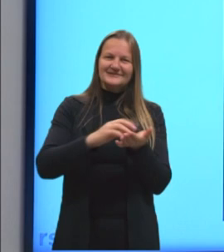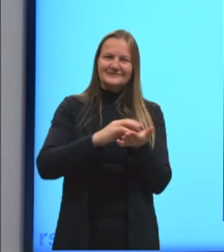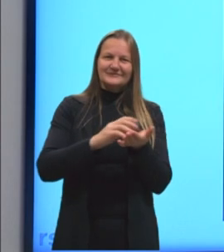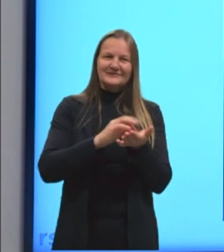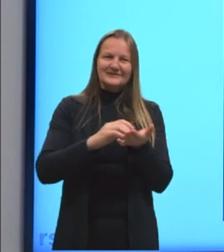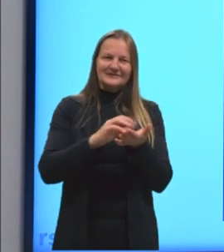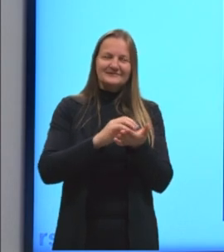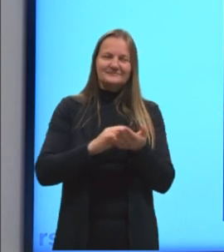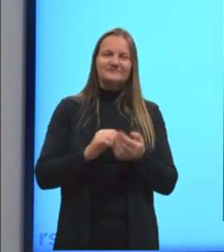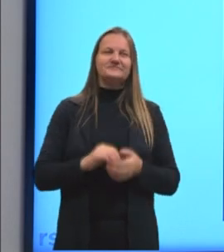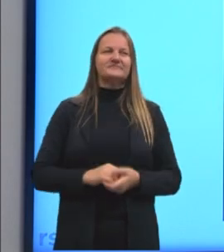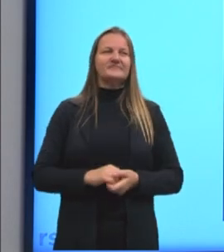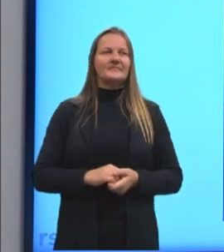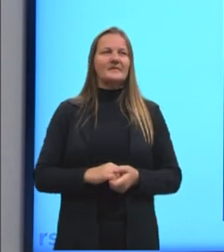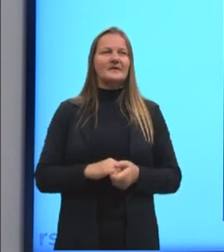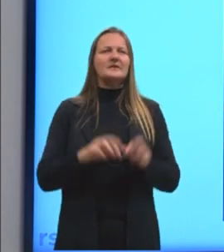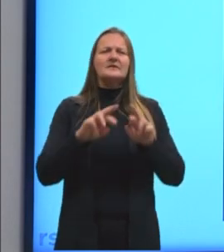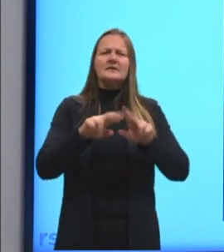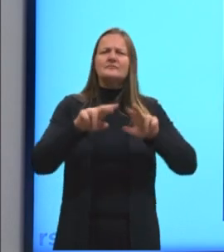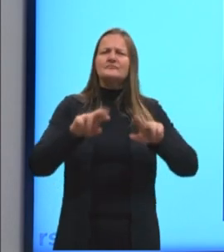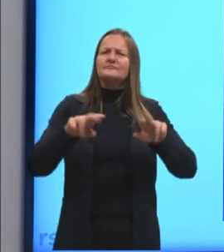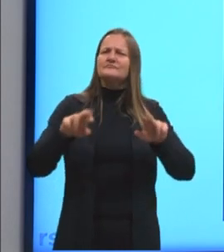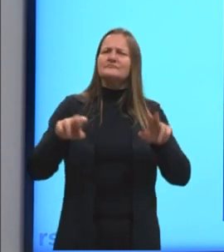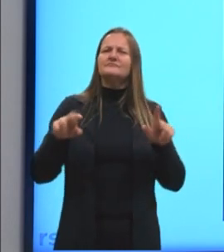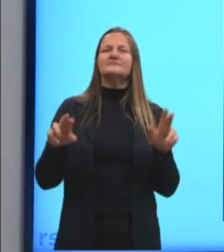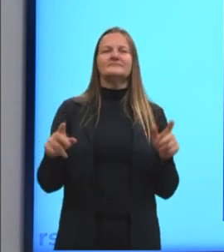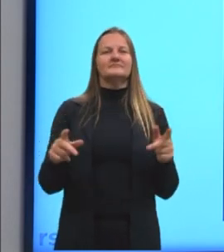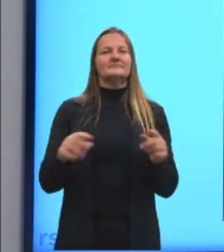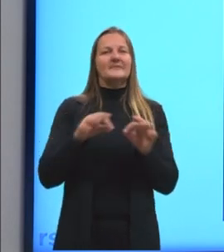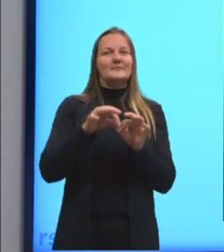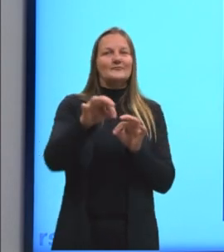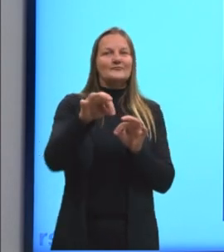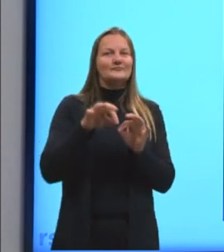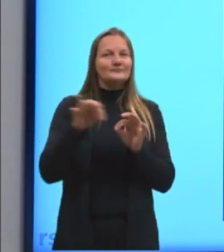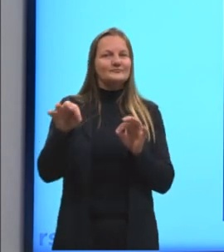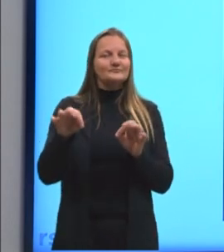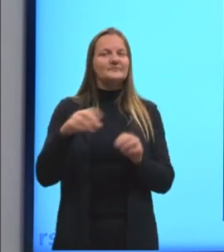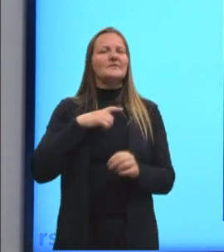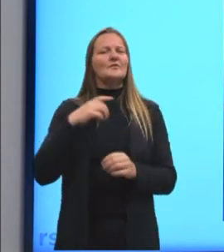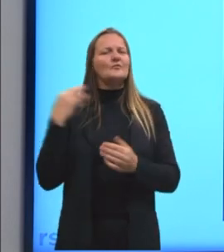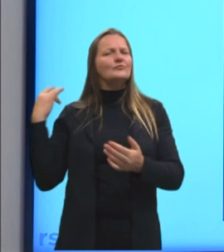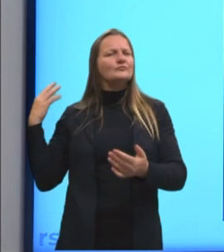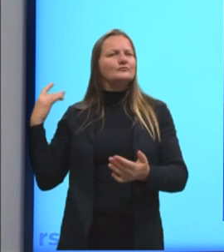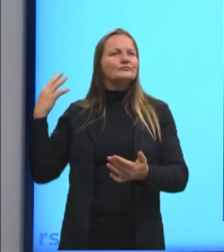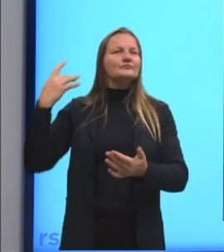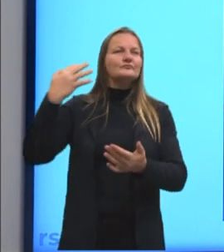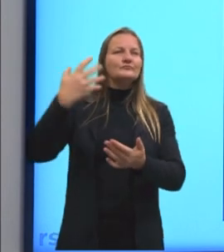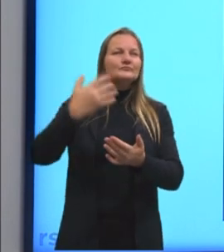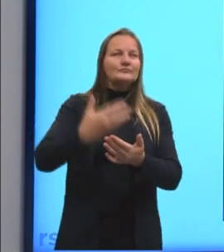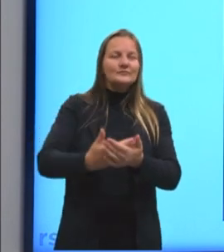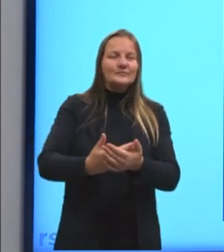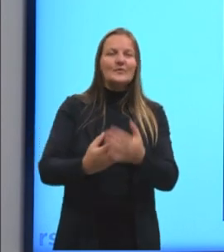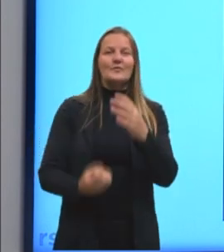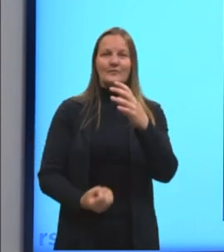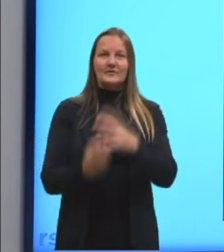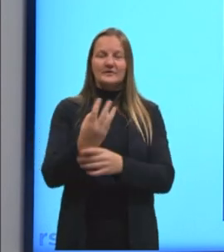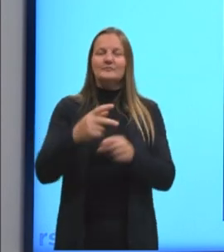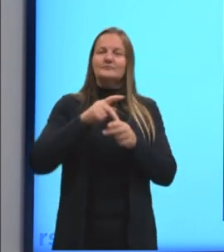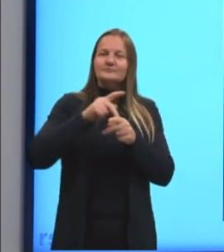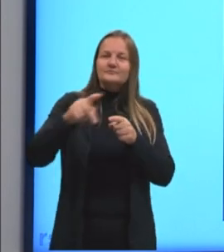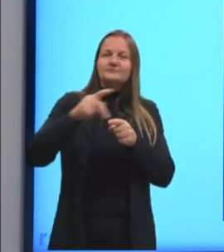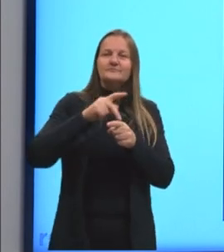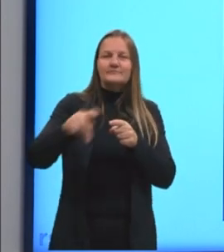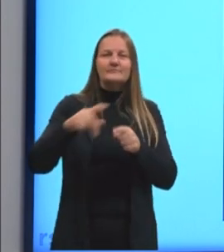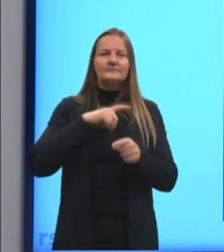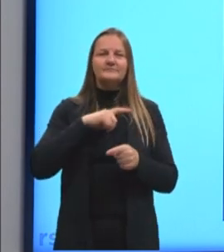as grandezas, entre diversas outras. Então, ao longo do tempo, foi criando-se um padrão para